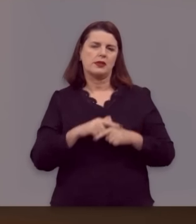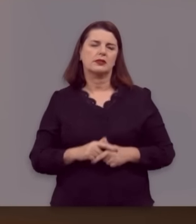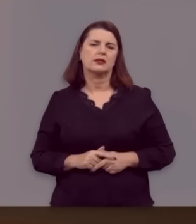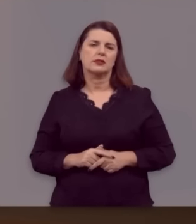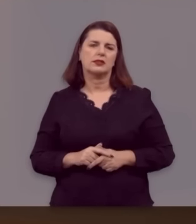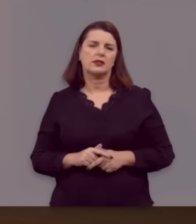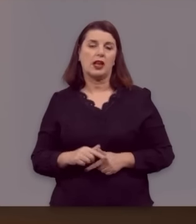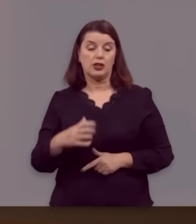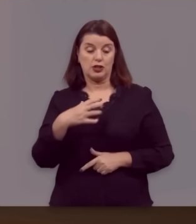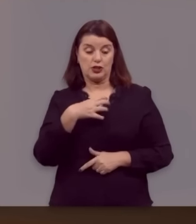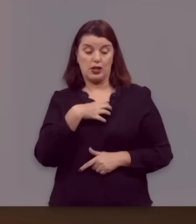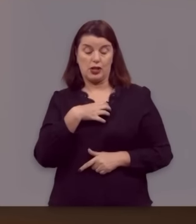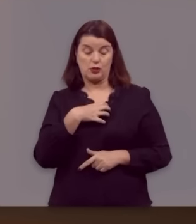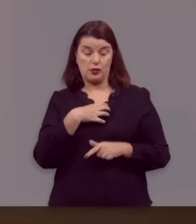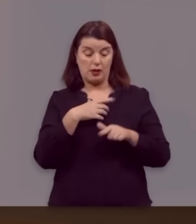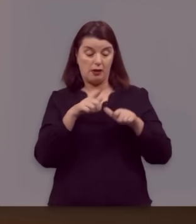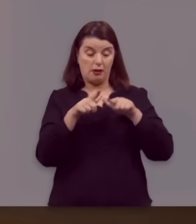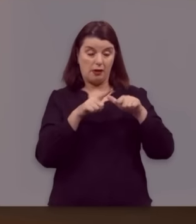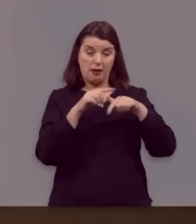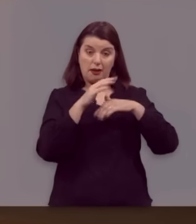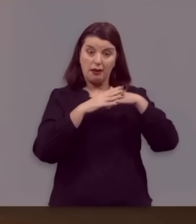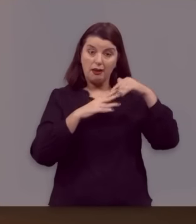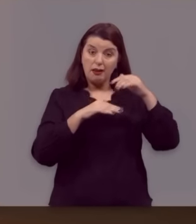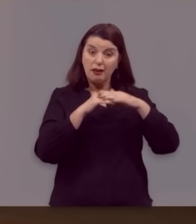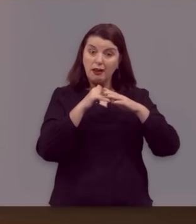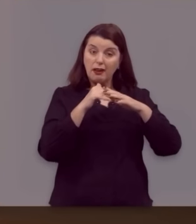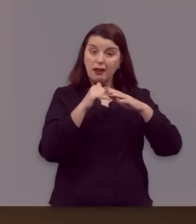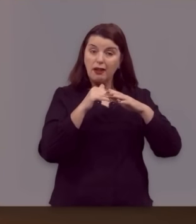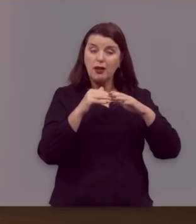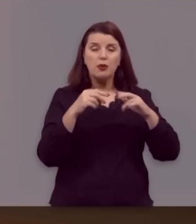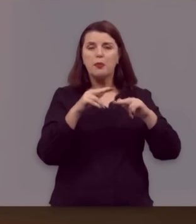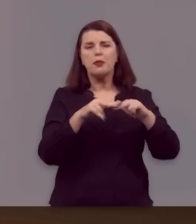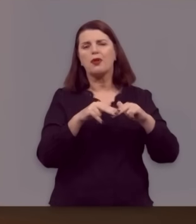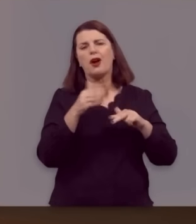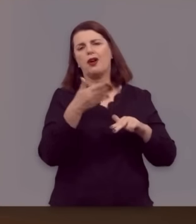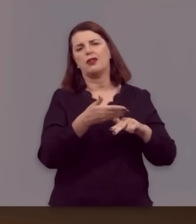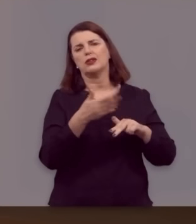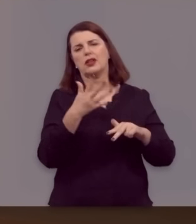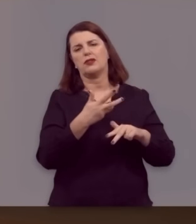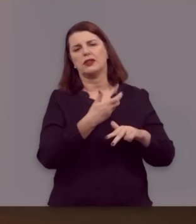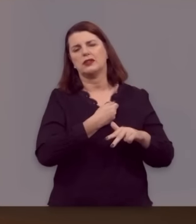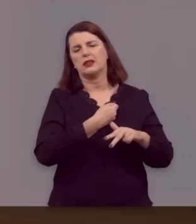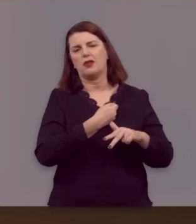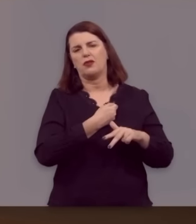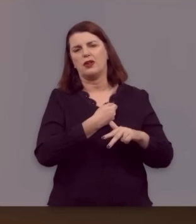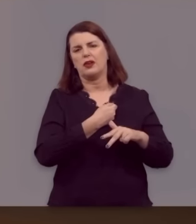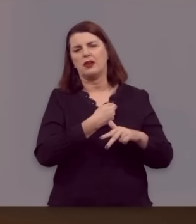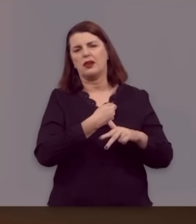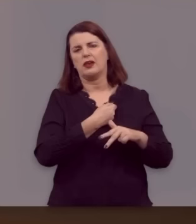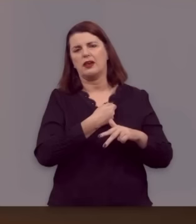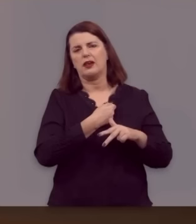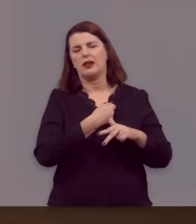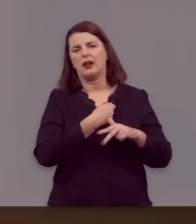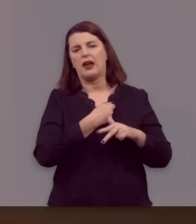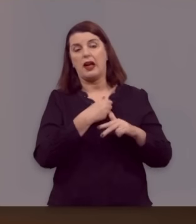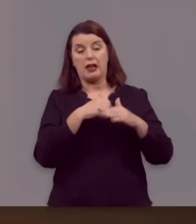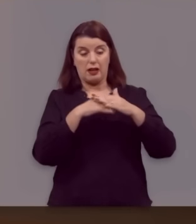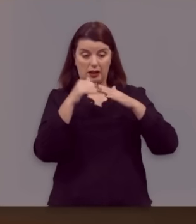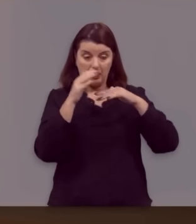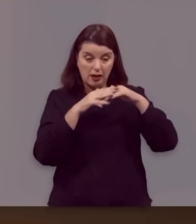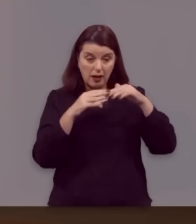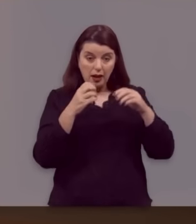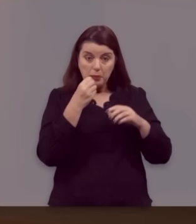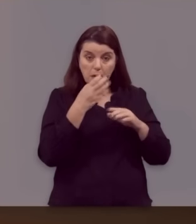De tal maneira que as obras não são a causa da salvação. As obras são a evidência da salvação.